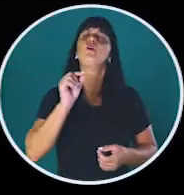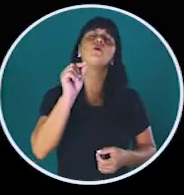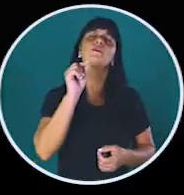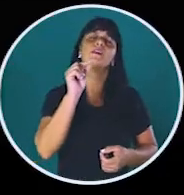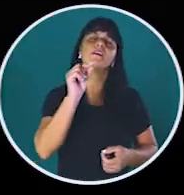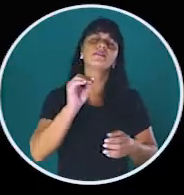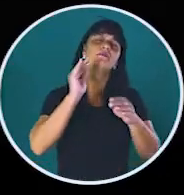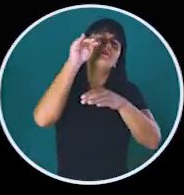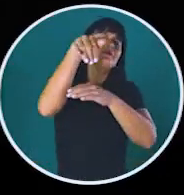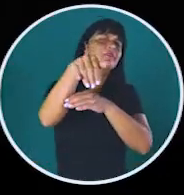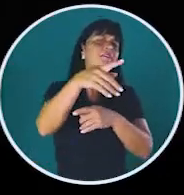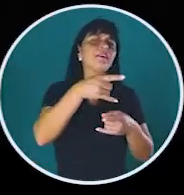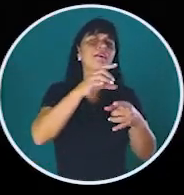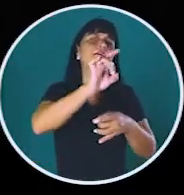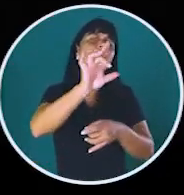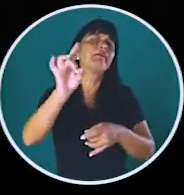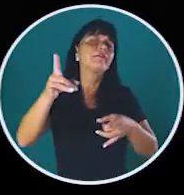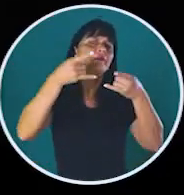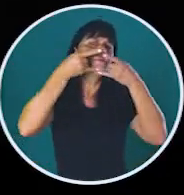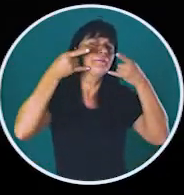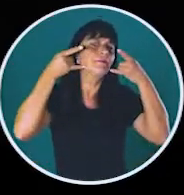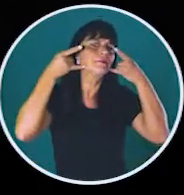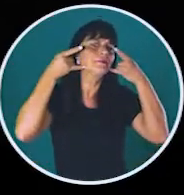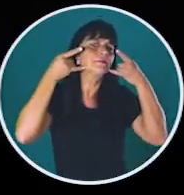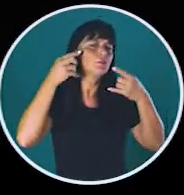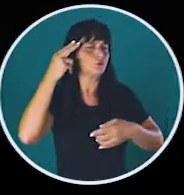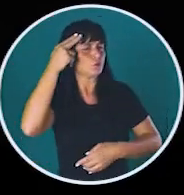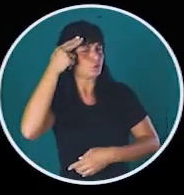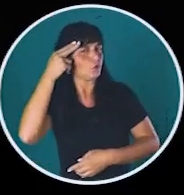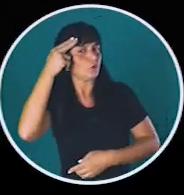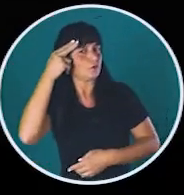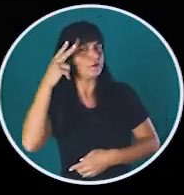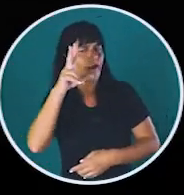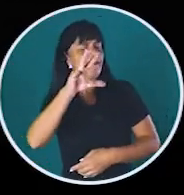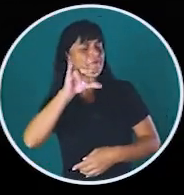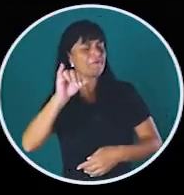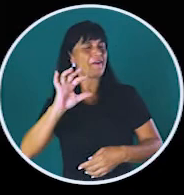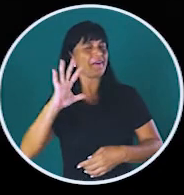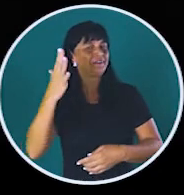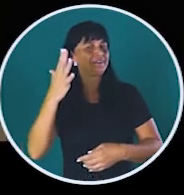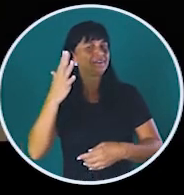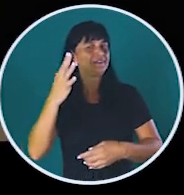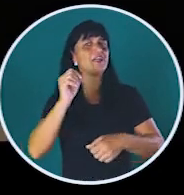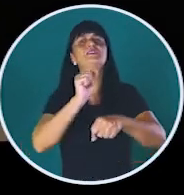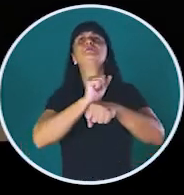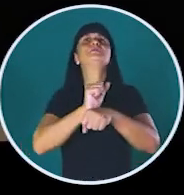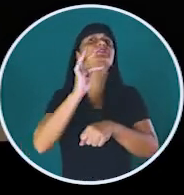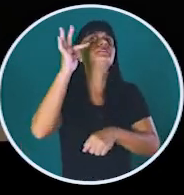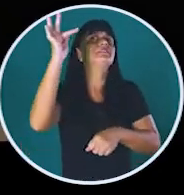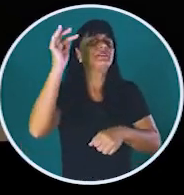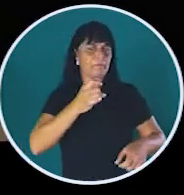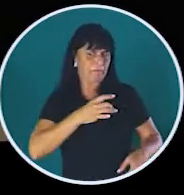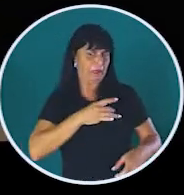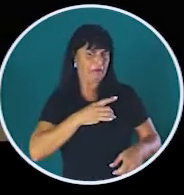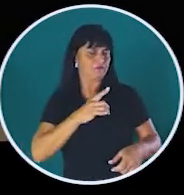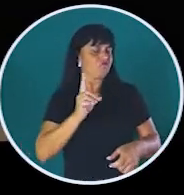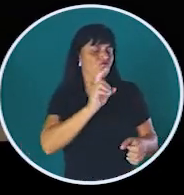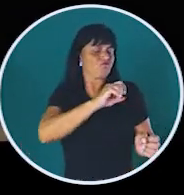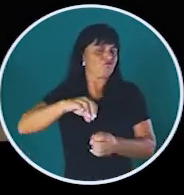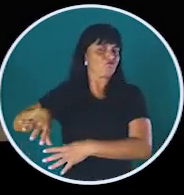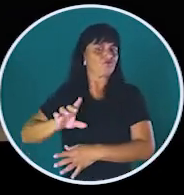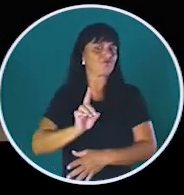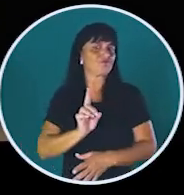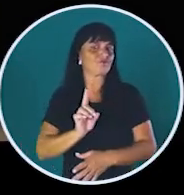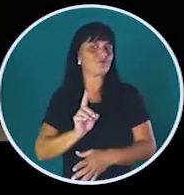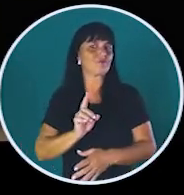O que há por trás de cada máscara? Sonhos que vão se realizar. Esperança que o medo não